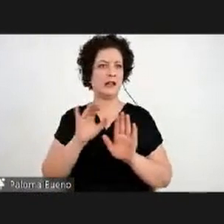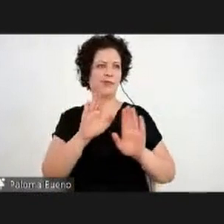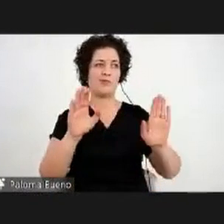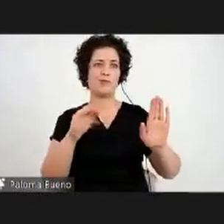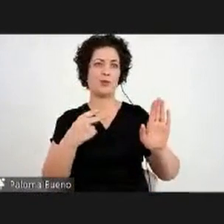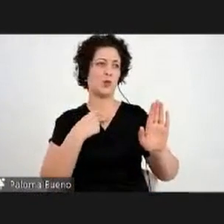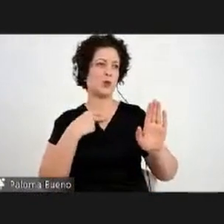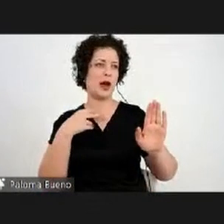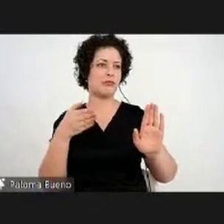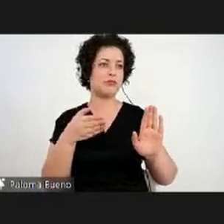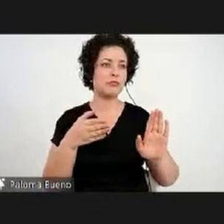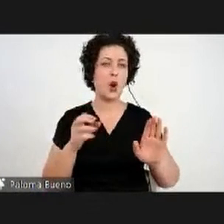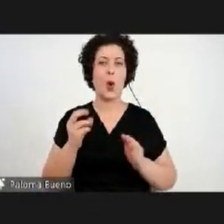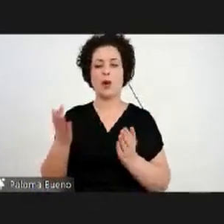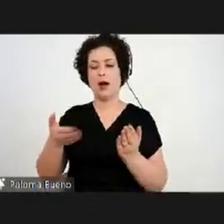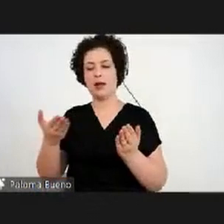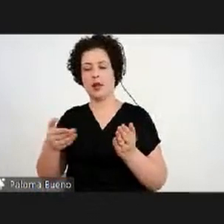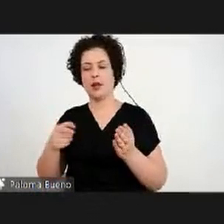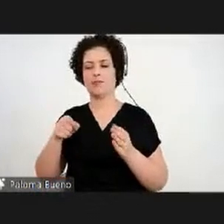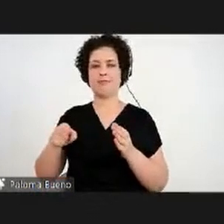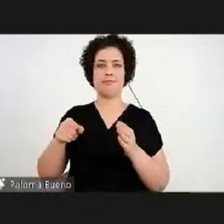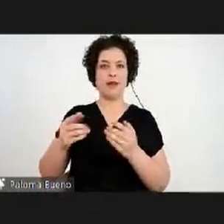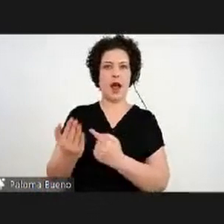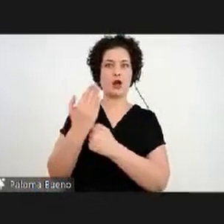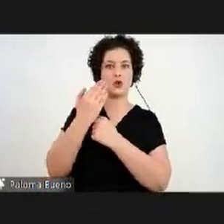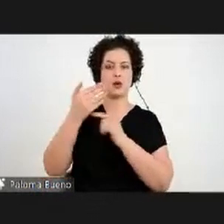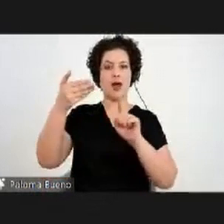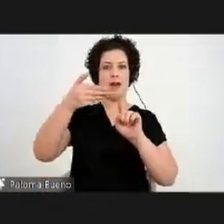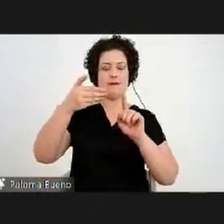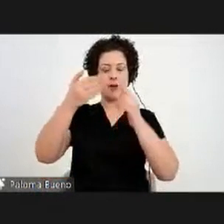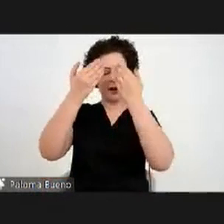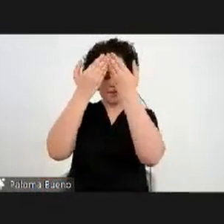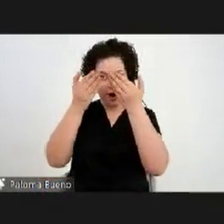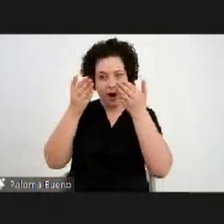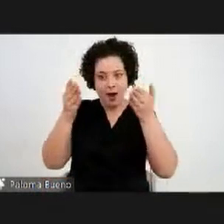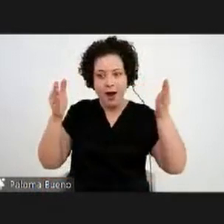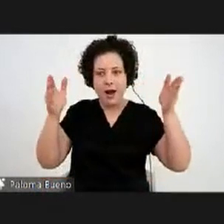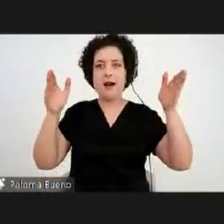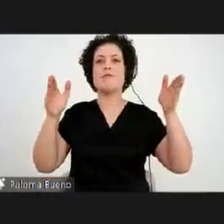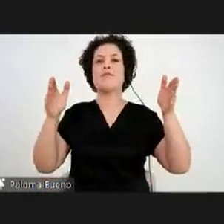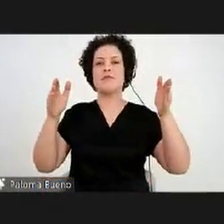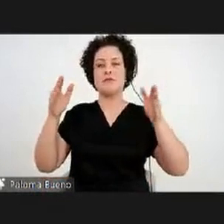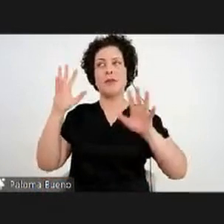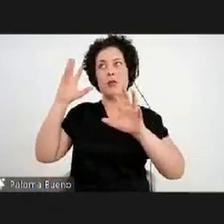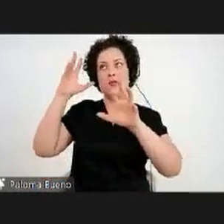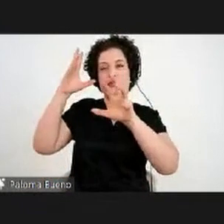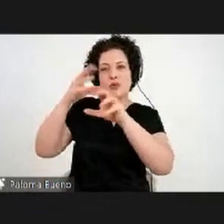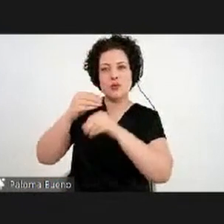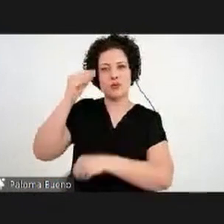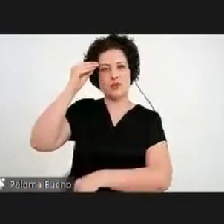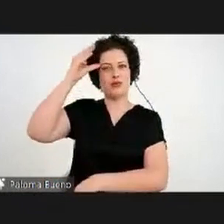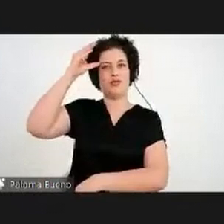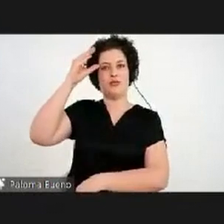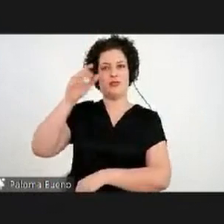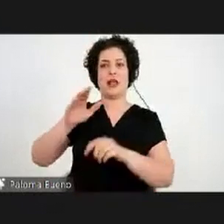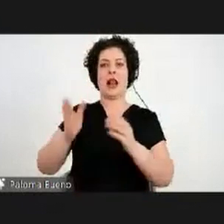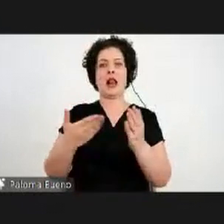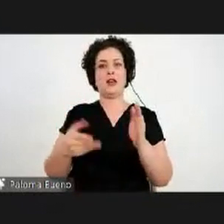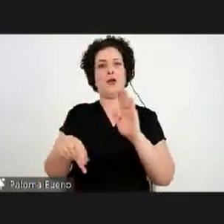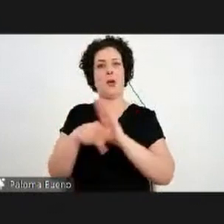por meio do catálogo, ele amplia muito as referências de estudo sobre o livro de artistas.